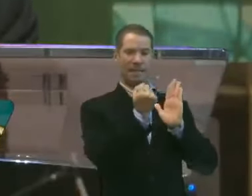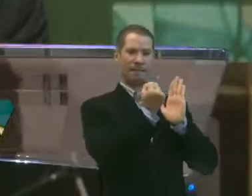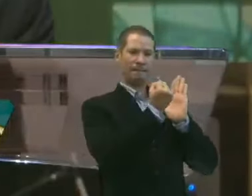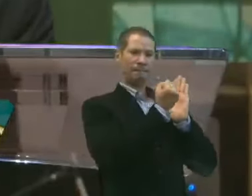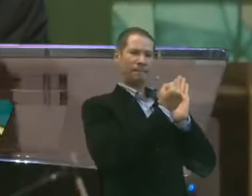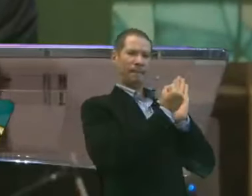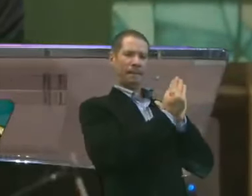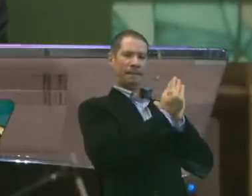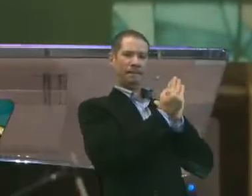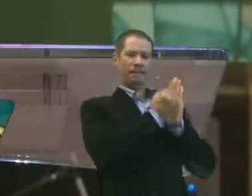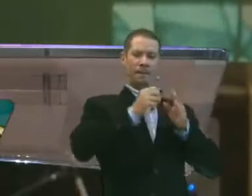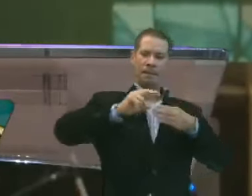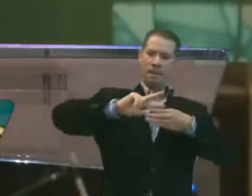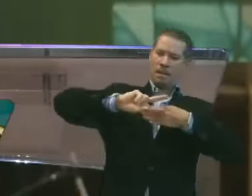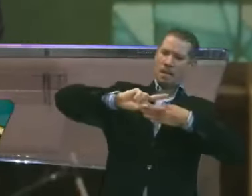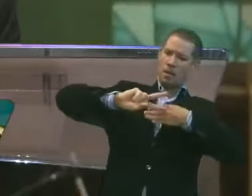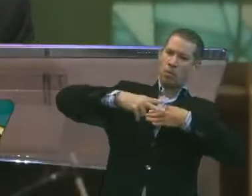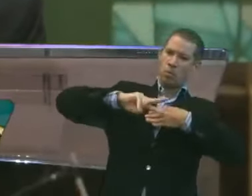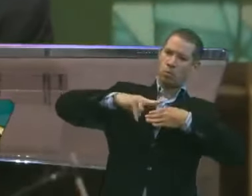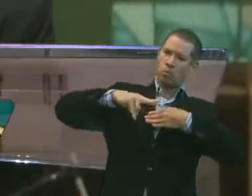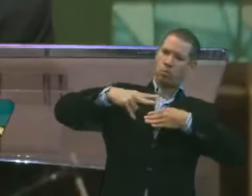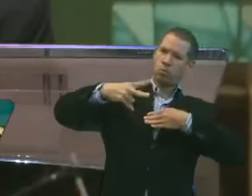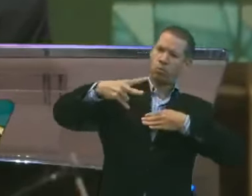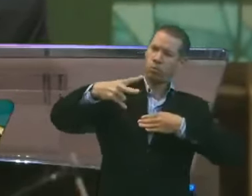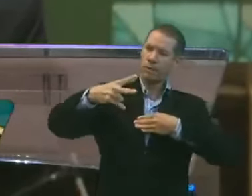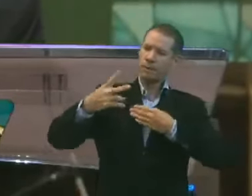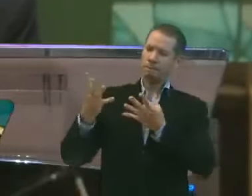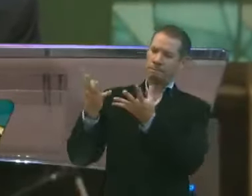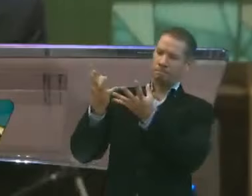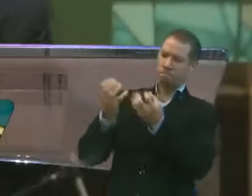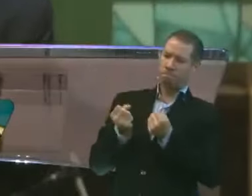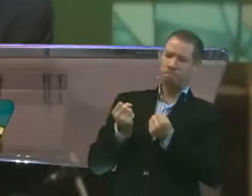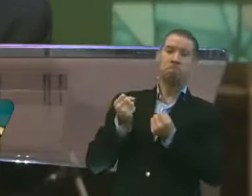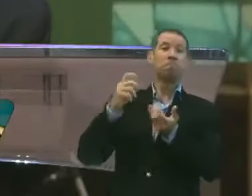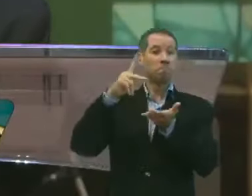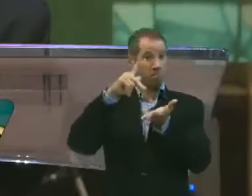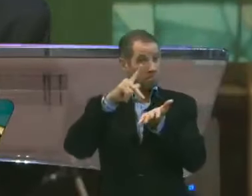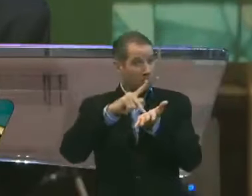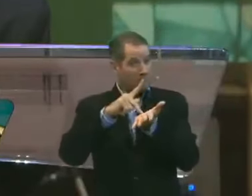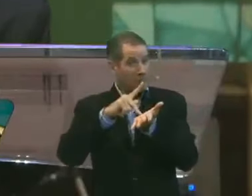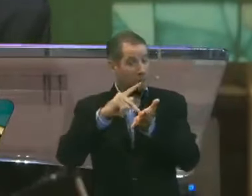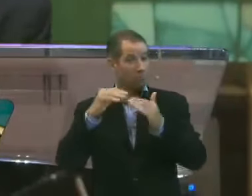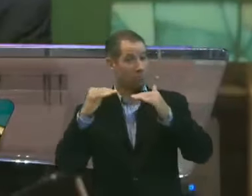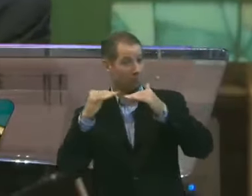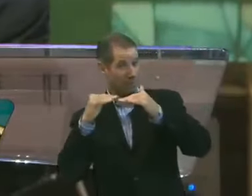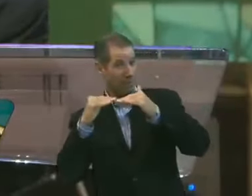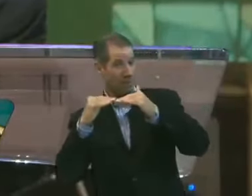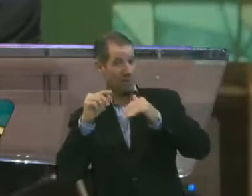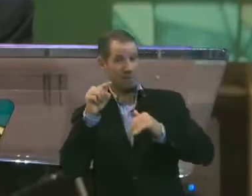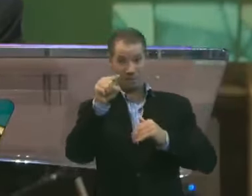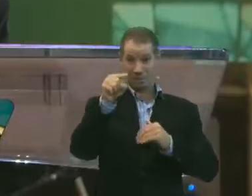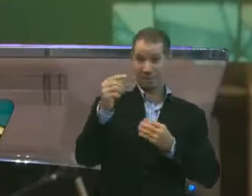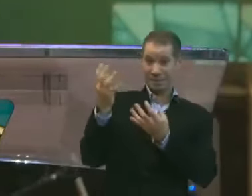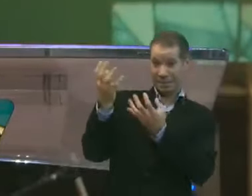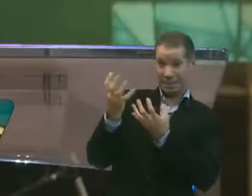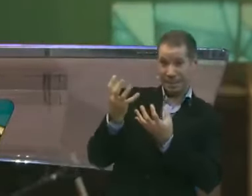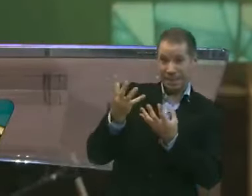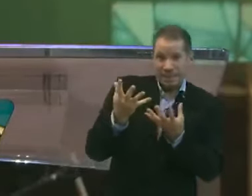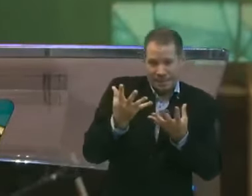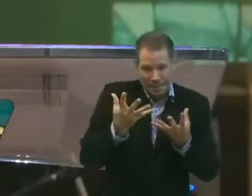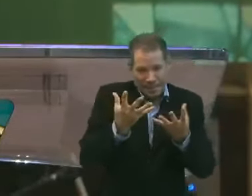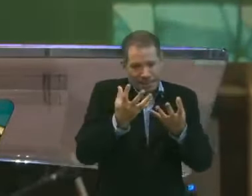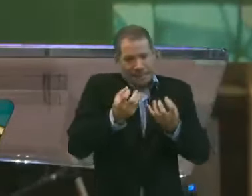uma constante busca de aceitação. Fala a verdade. Você quer ser aceito